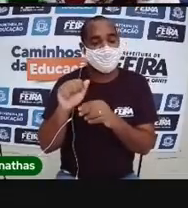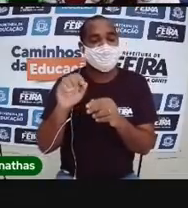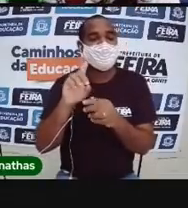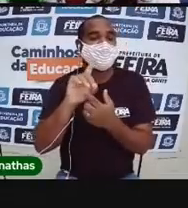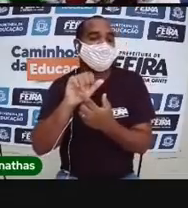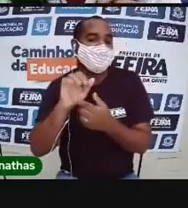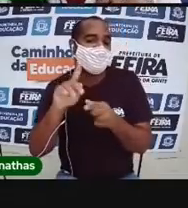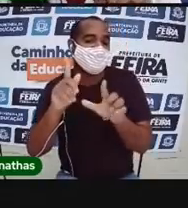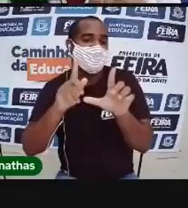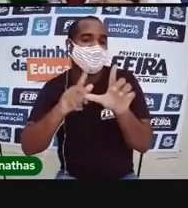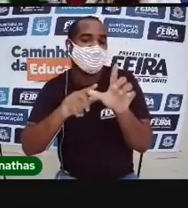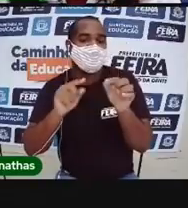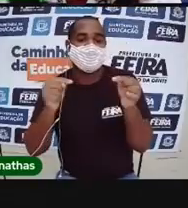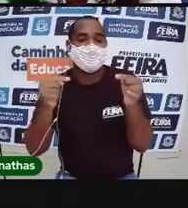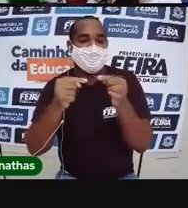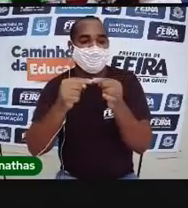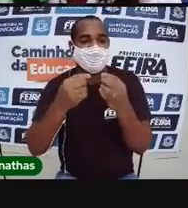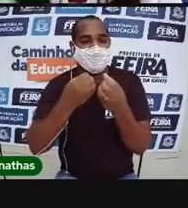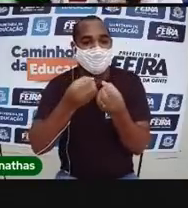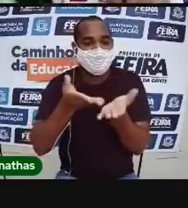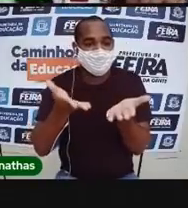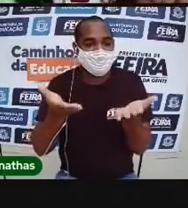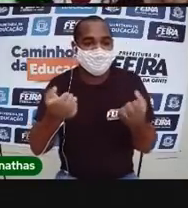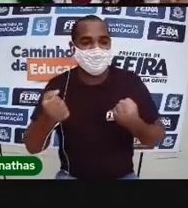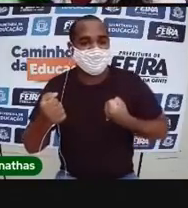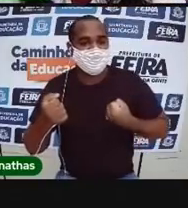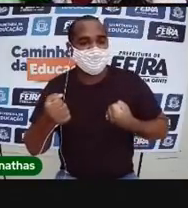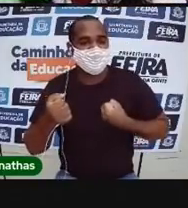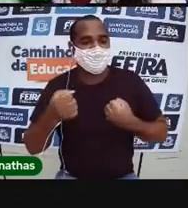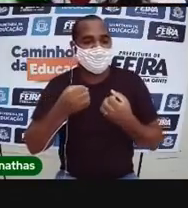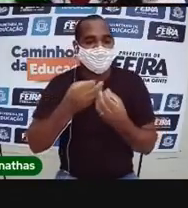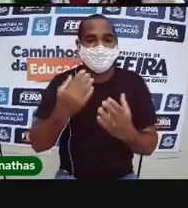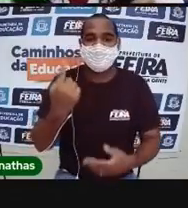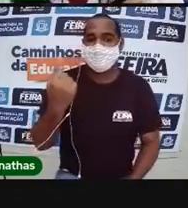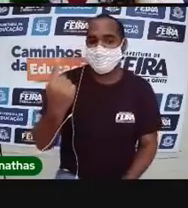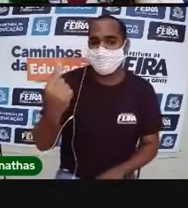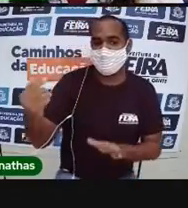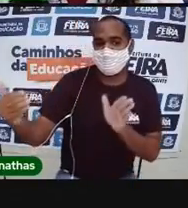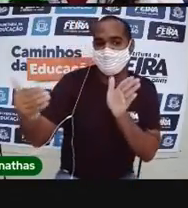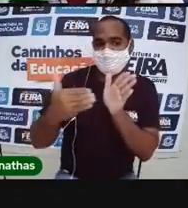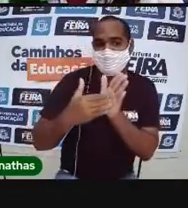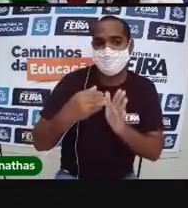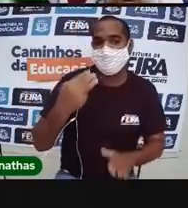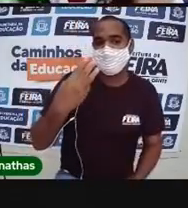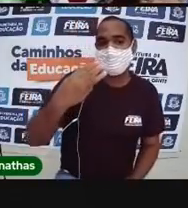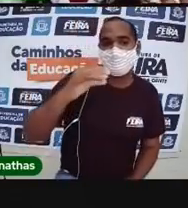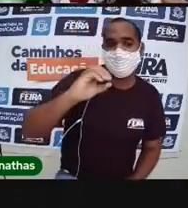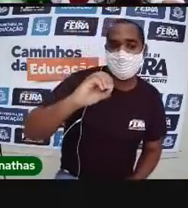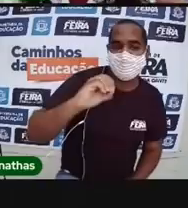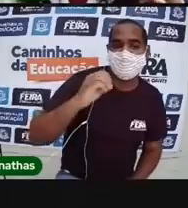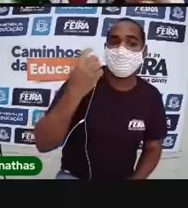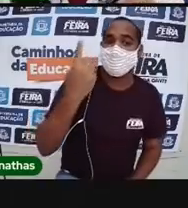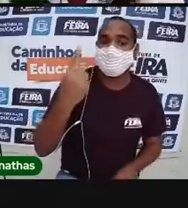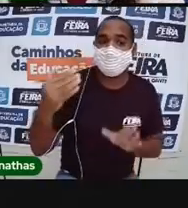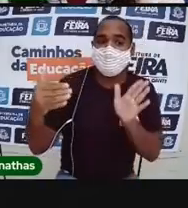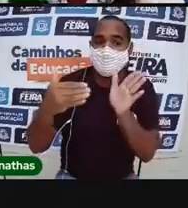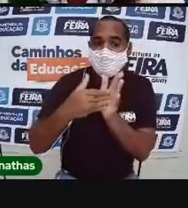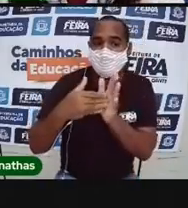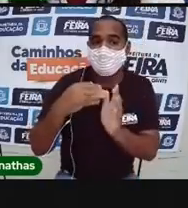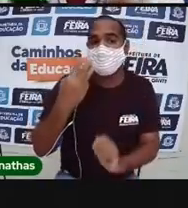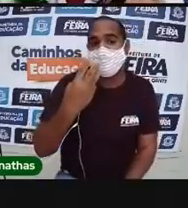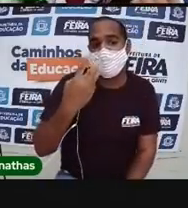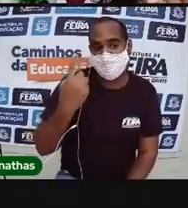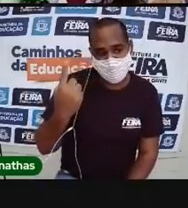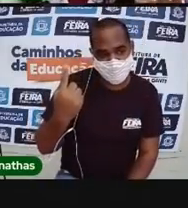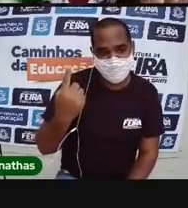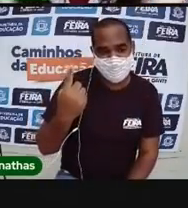os números distribuídos, que vai de 1 a 30, de 1 a 31